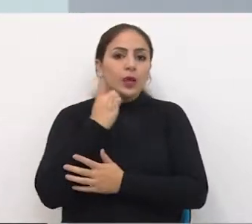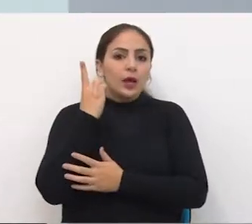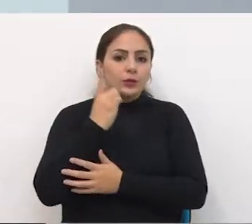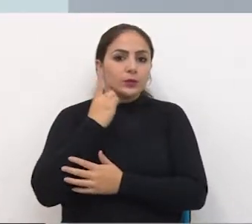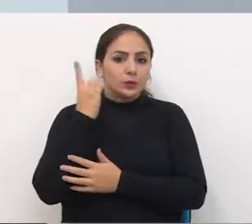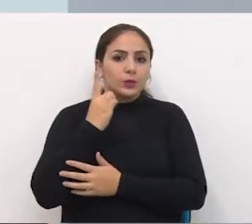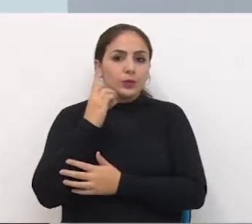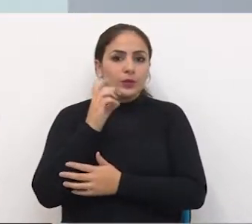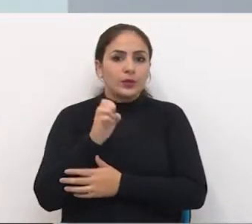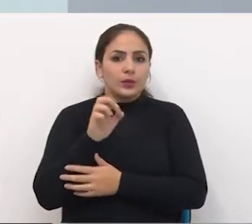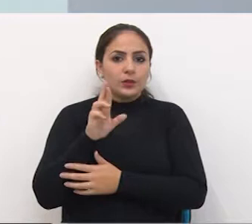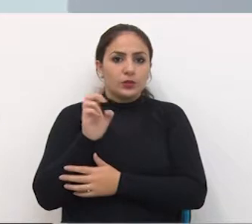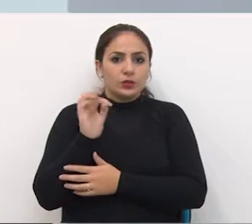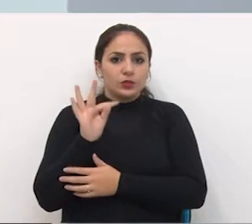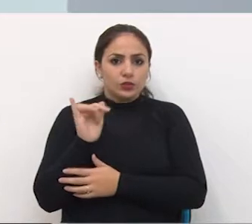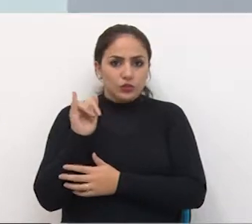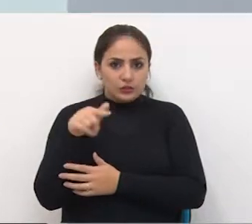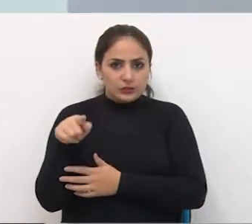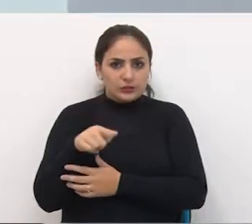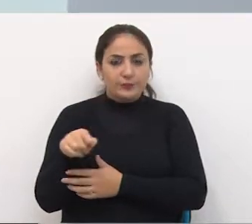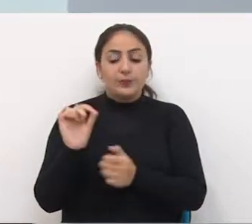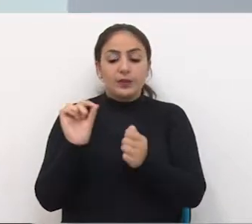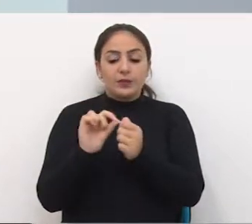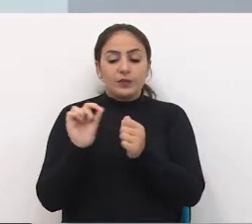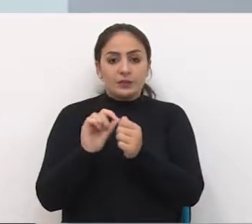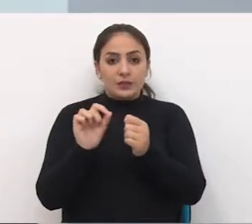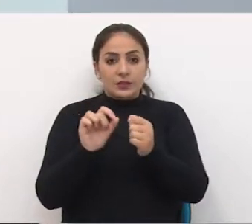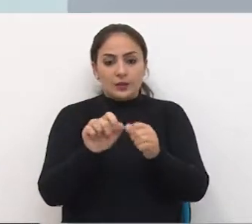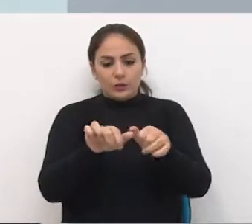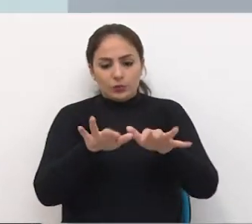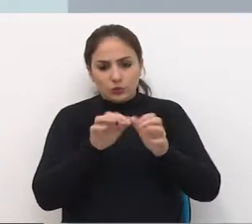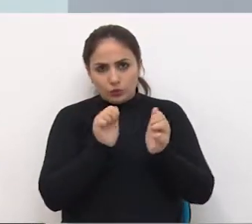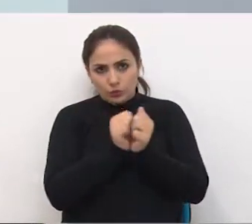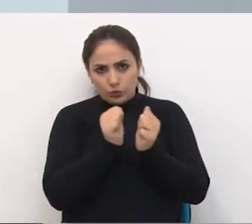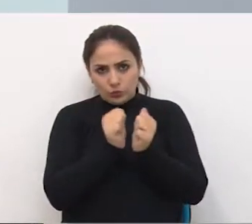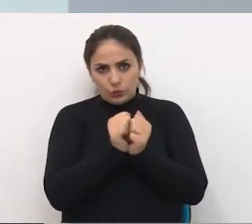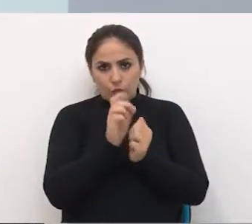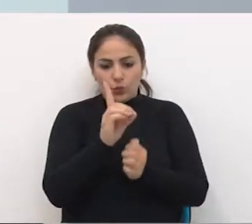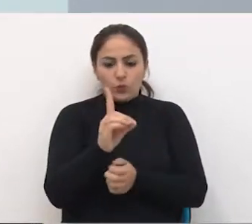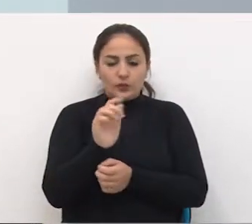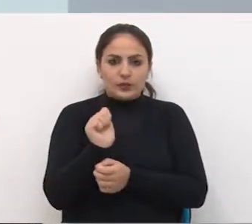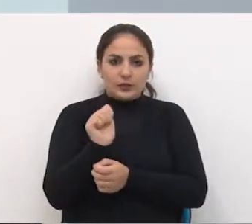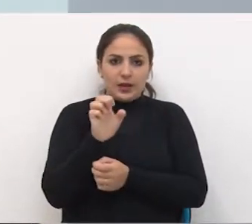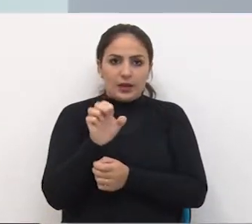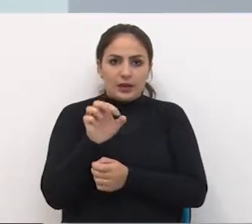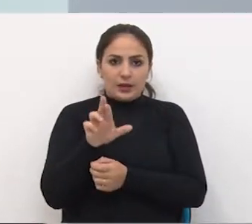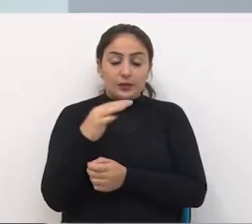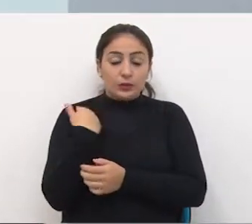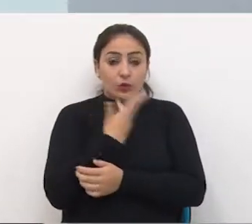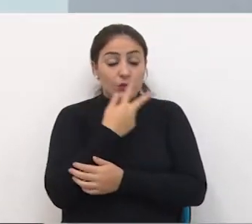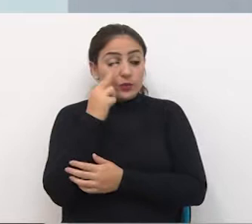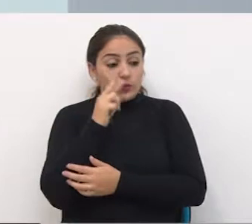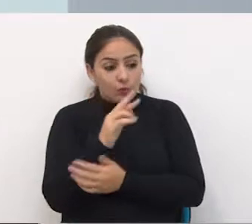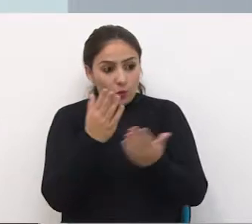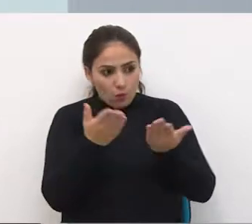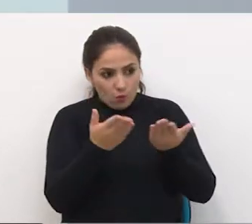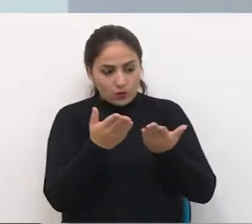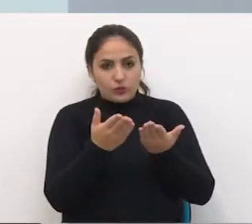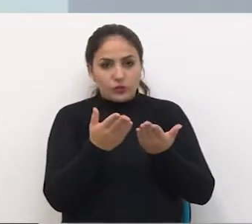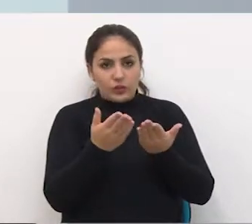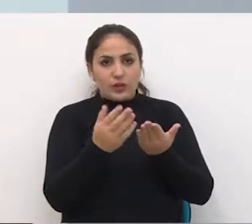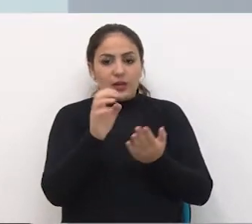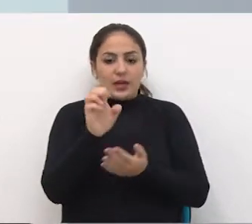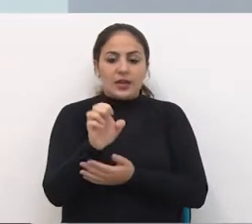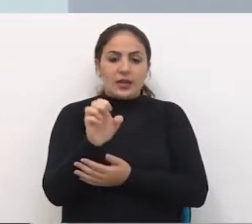Para pedirmos uma audiência com o Daire Pelo que nós vimos na imprensa hoje A EGR já encaminhou para Daire